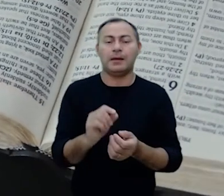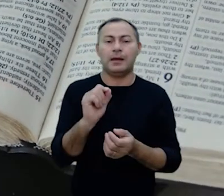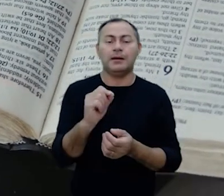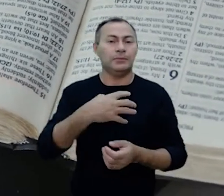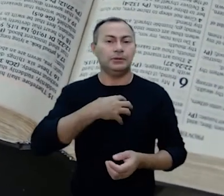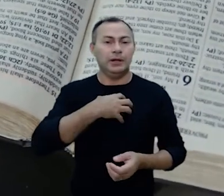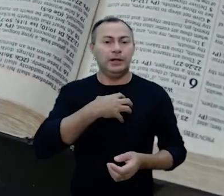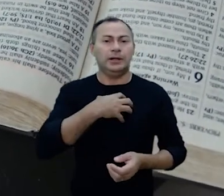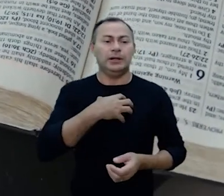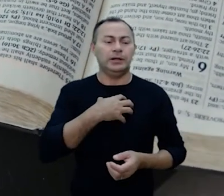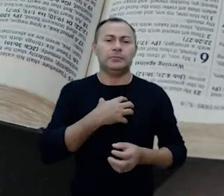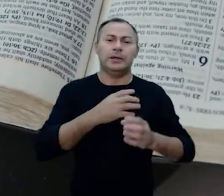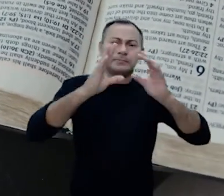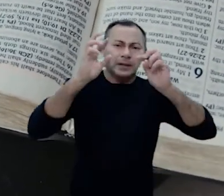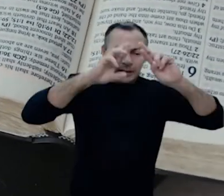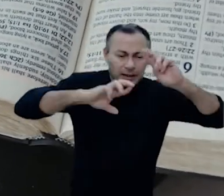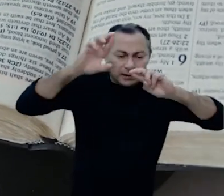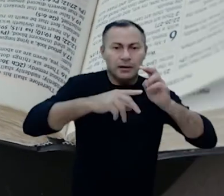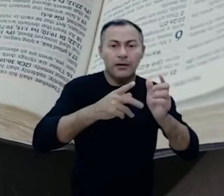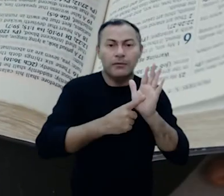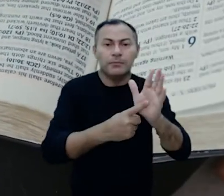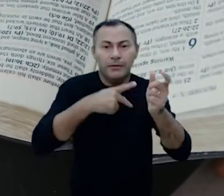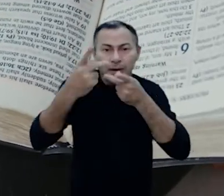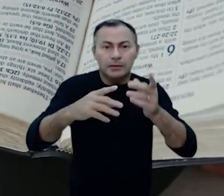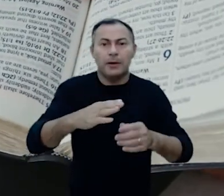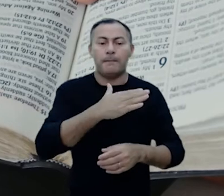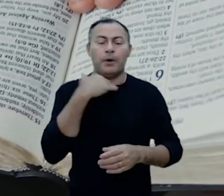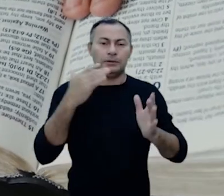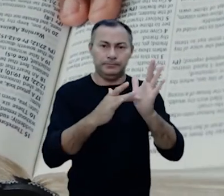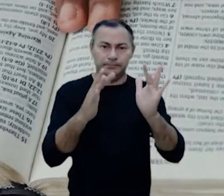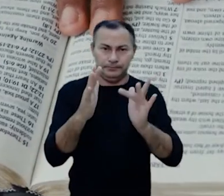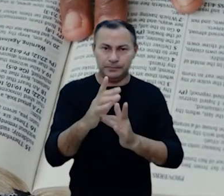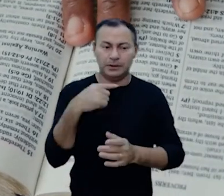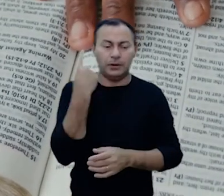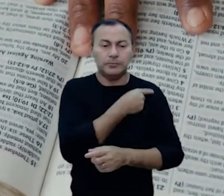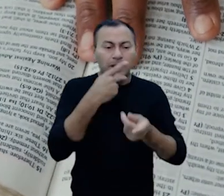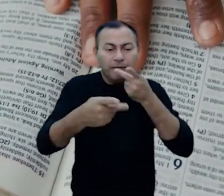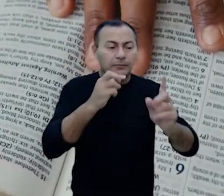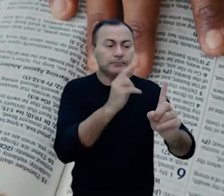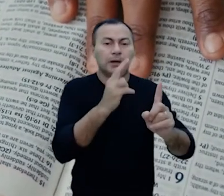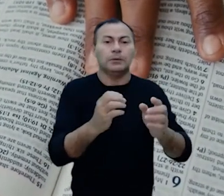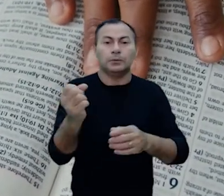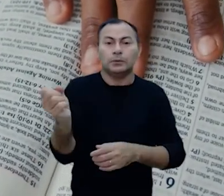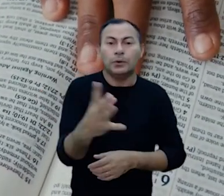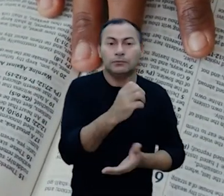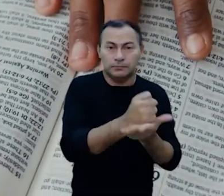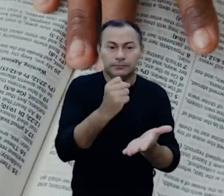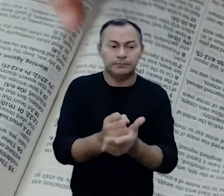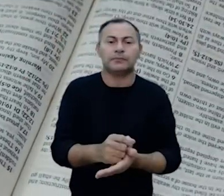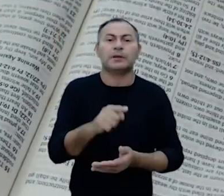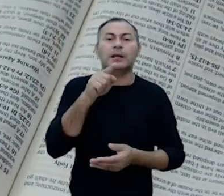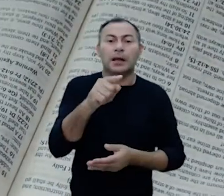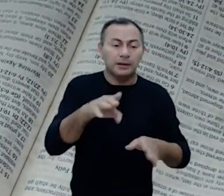que de uma forma desavisada, lá está ela falando sobre a morte de Jesus Cristo. Estamos nos referindo agora, por exemplo, no Novo